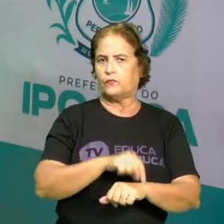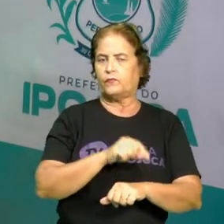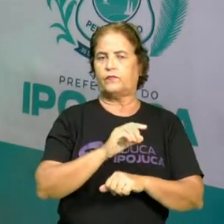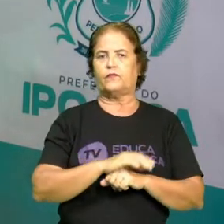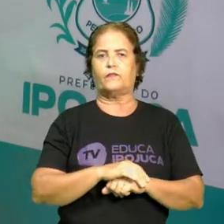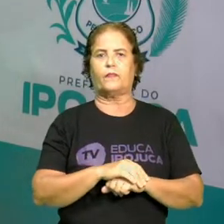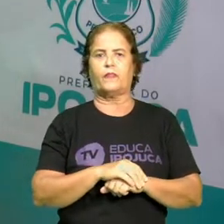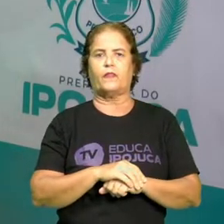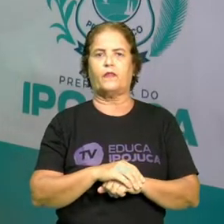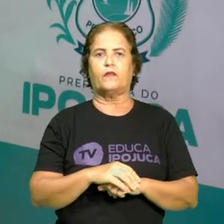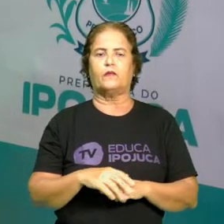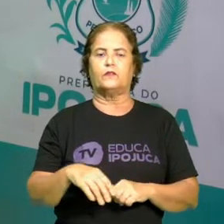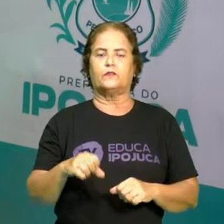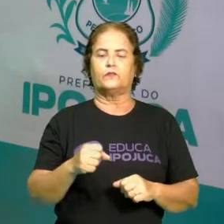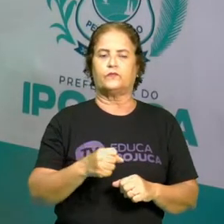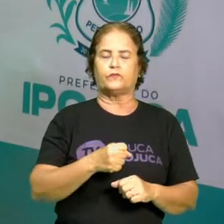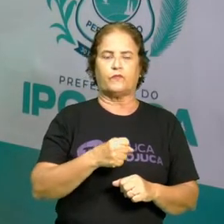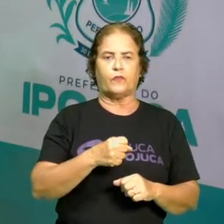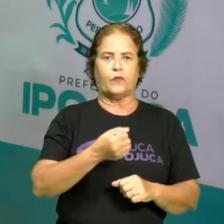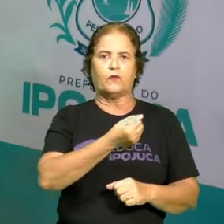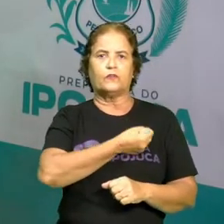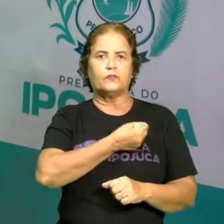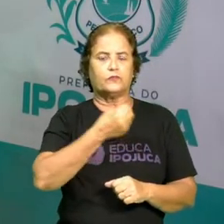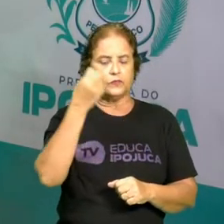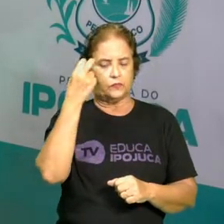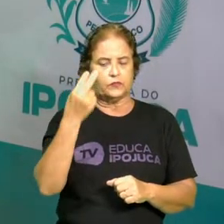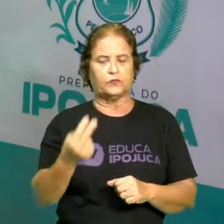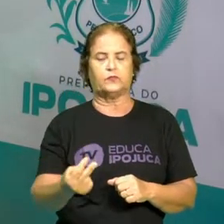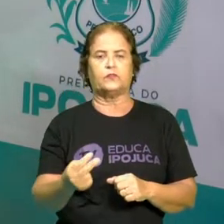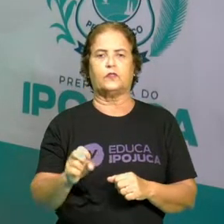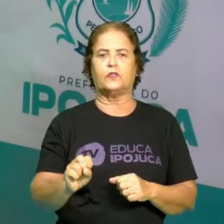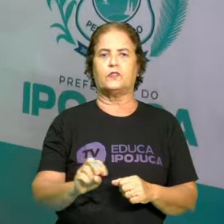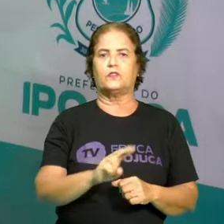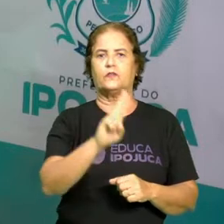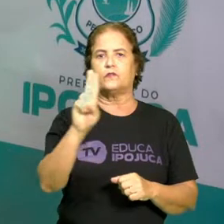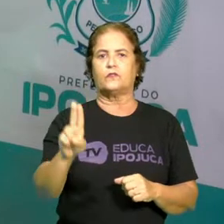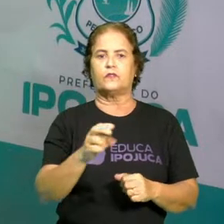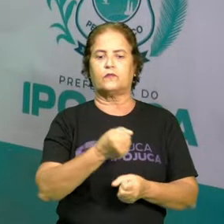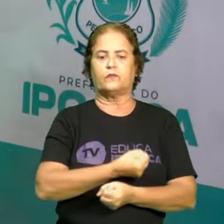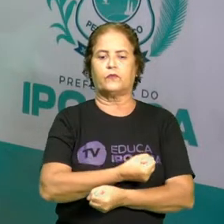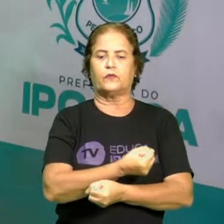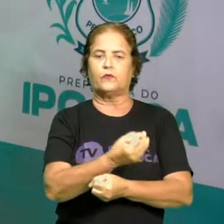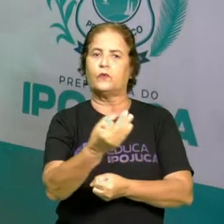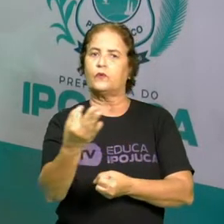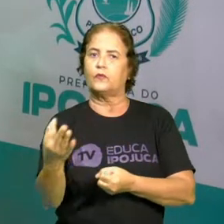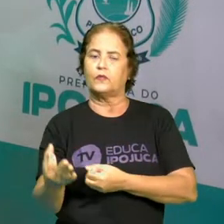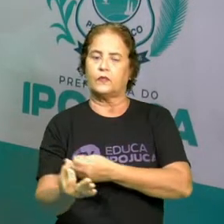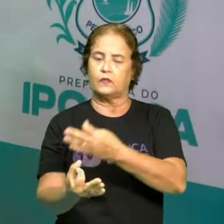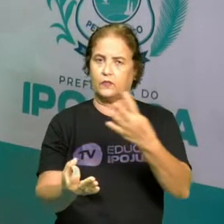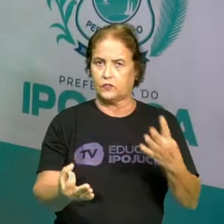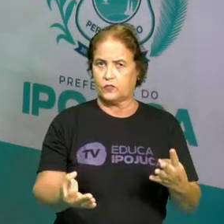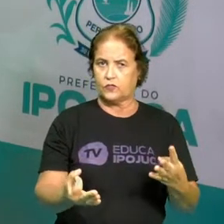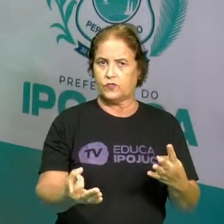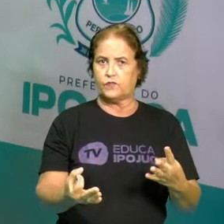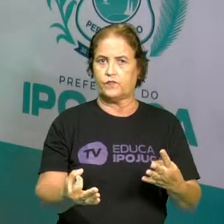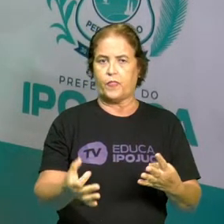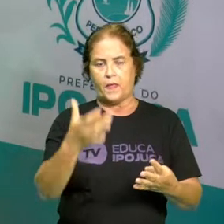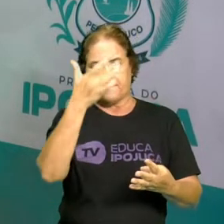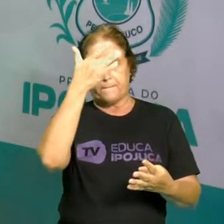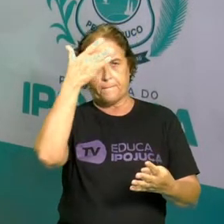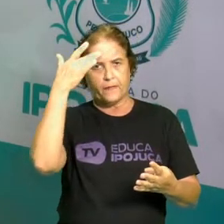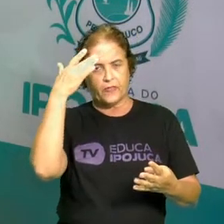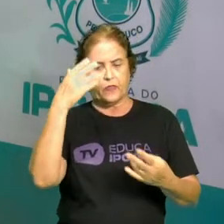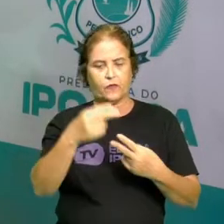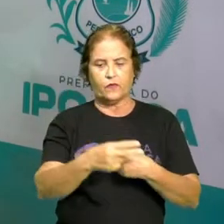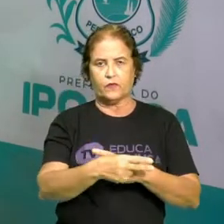Os números naturais são utilizados em uma contagem de quantidades, como a contagem de pessoas e objetos, na